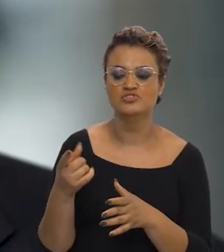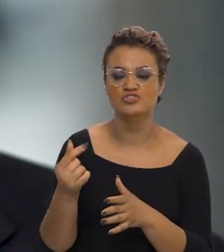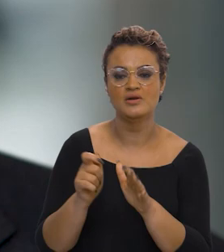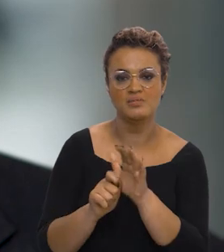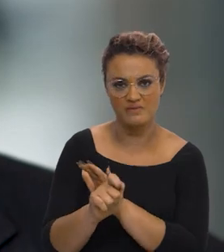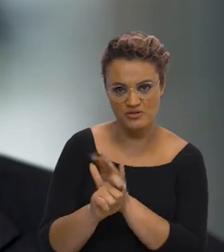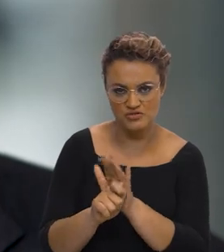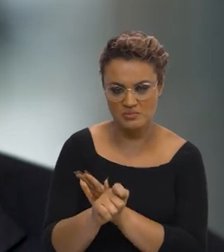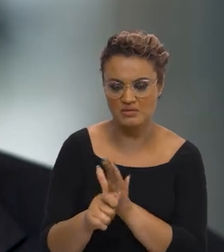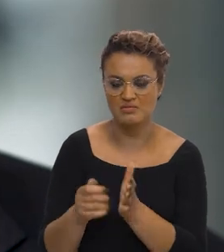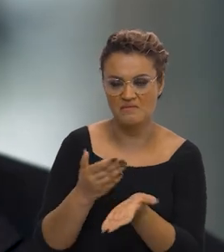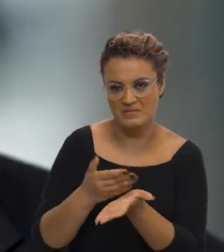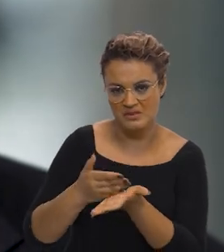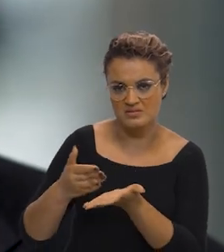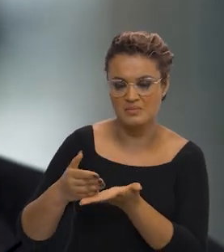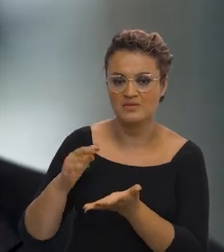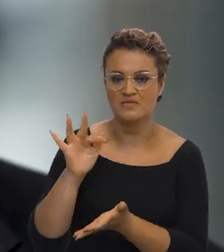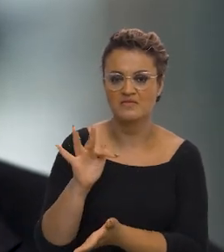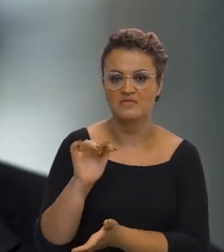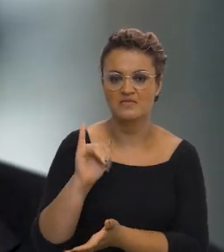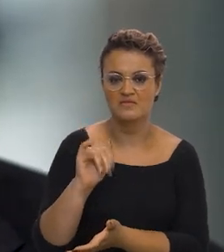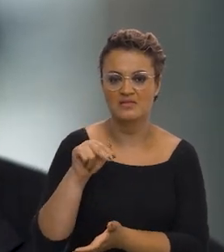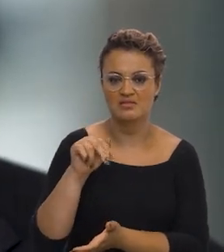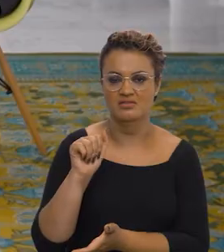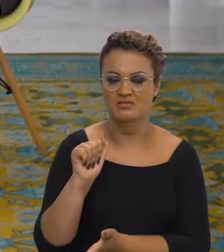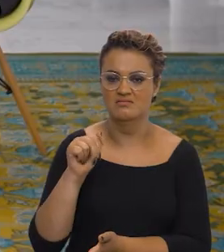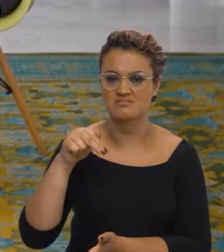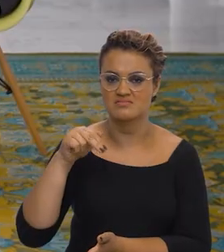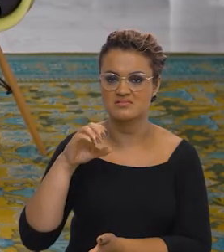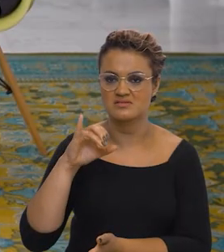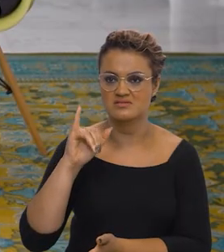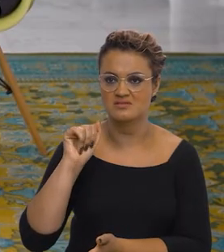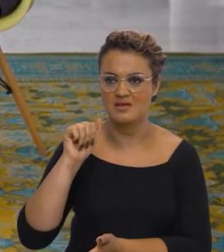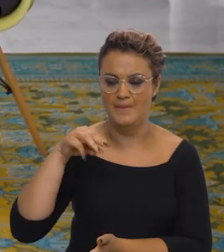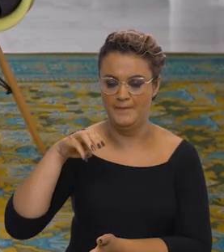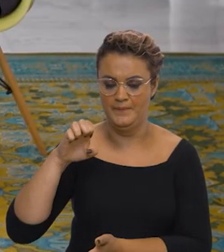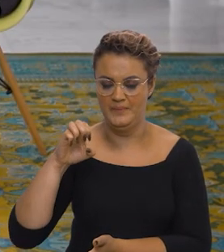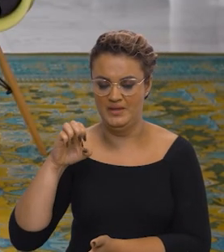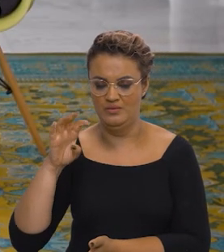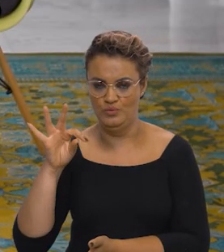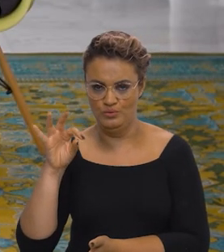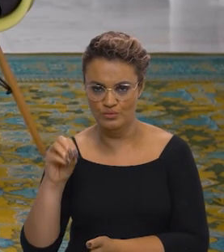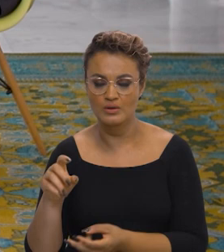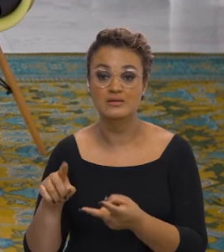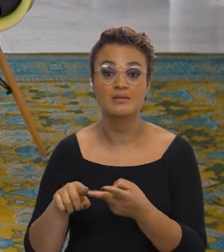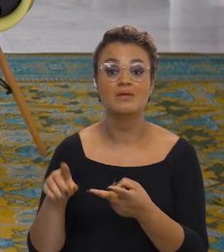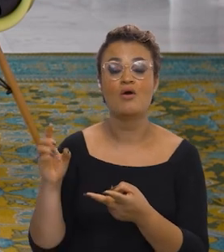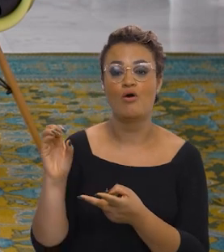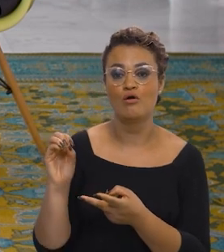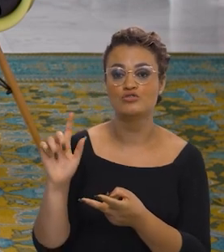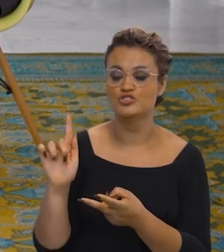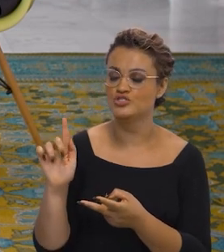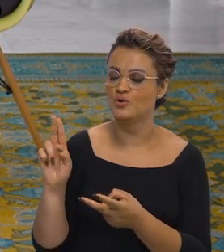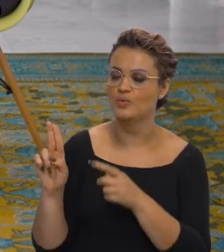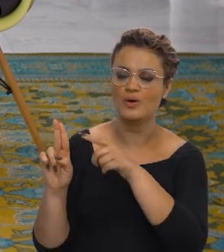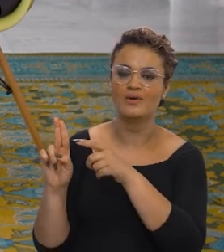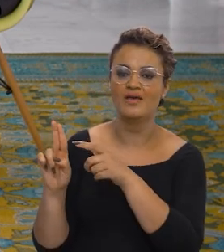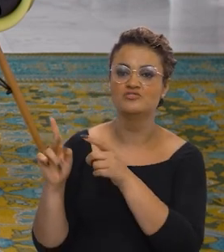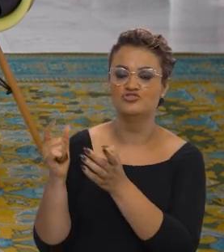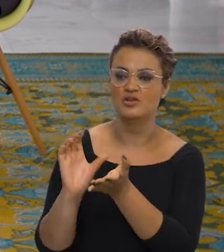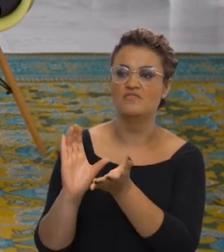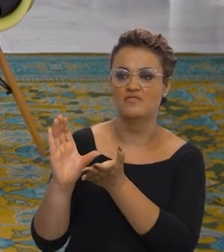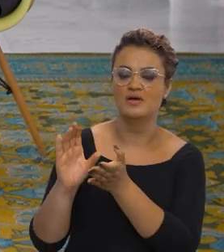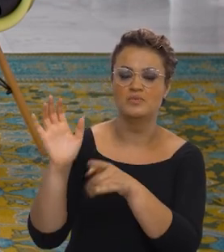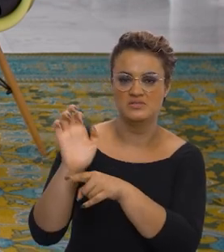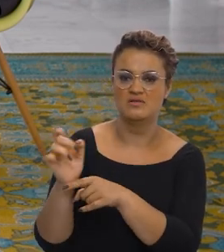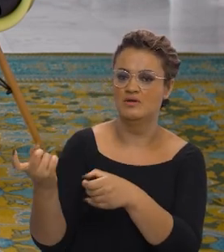financiamento quanto de OGU, que os estados e municípios não vão precisar devolver, uma parte